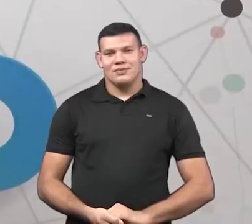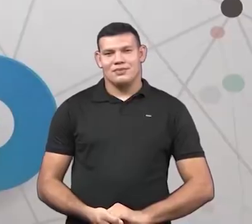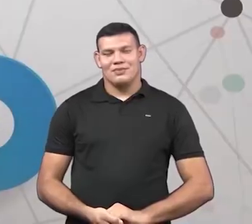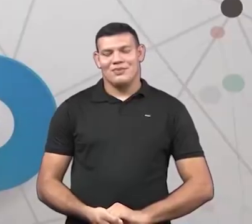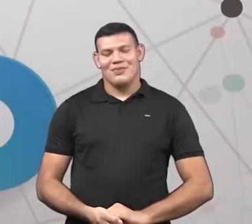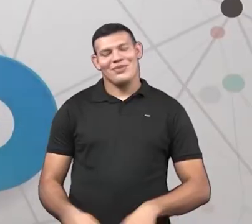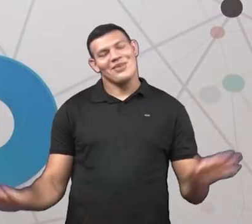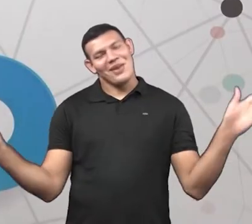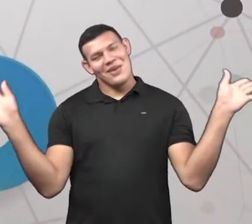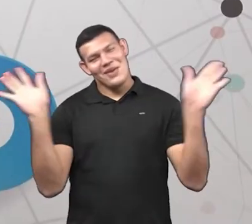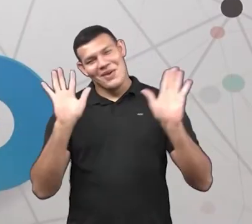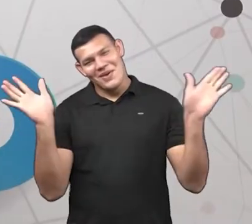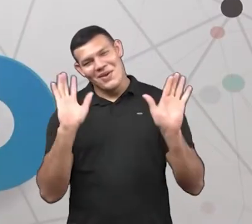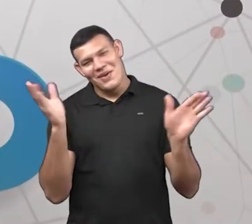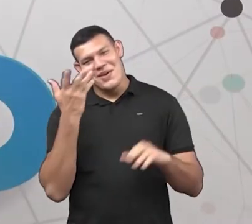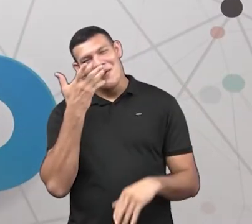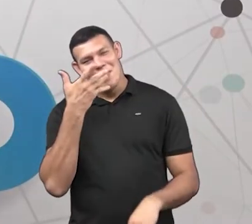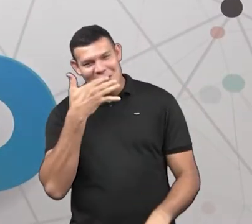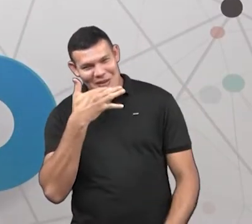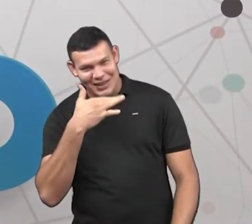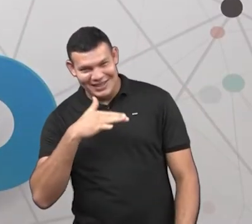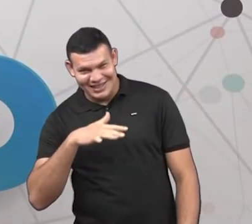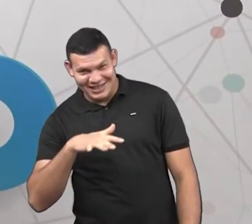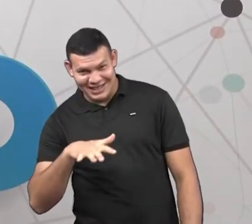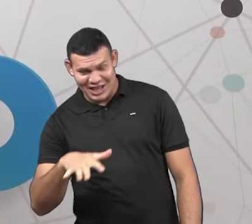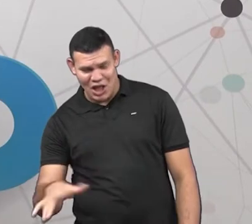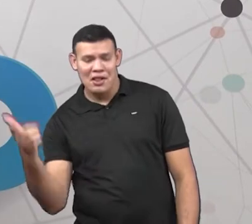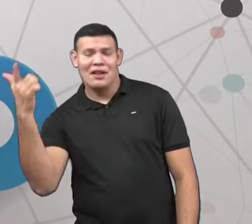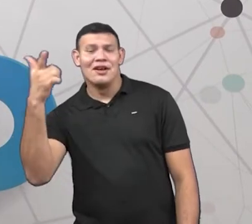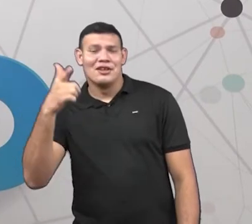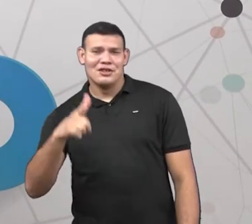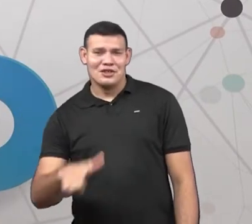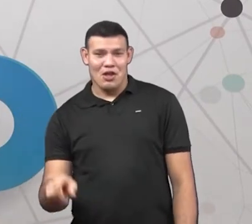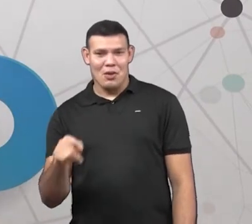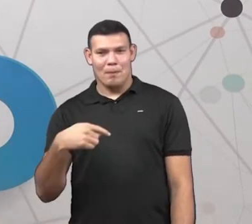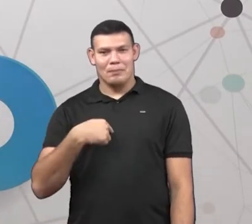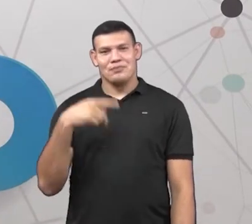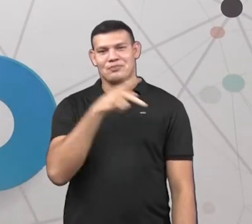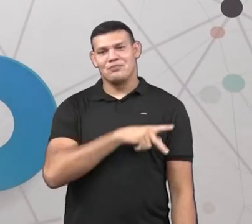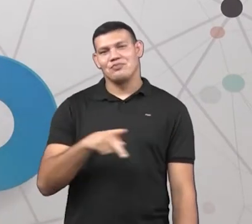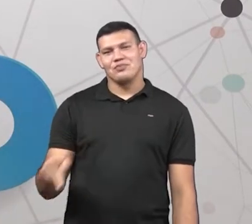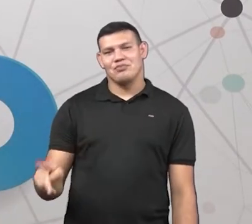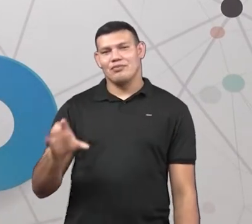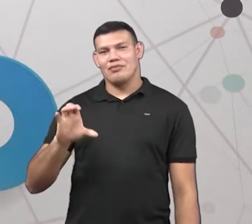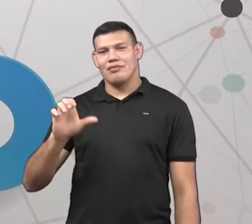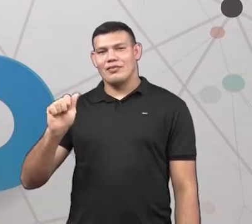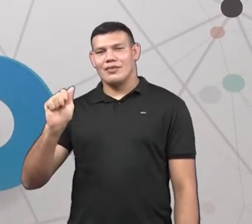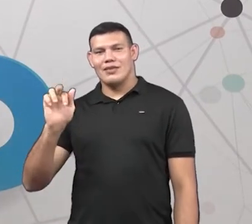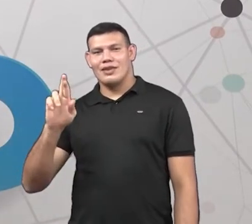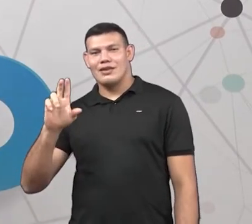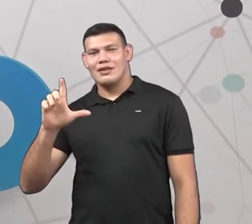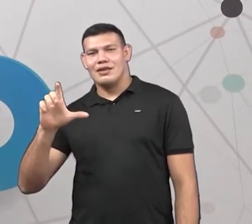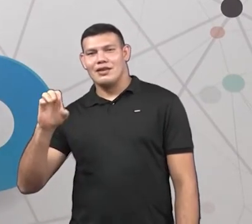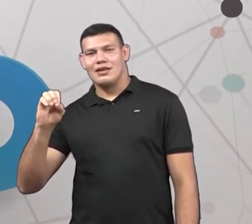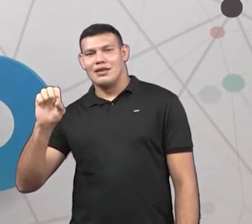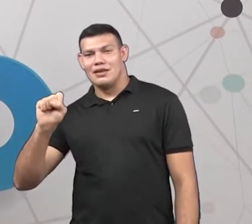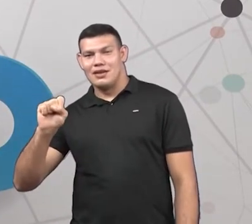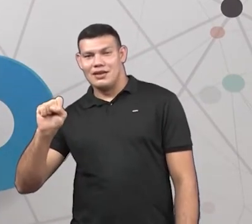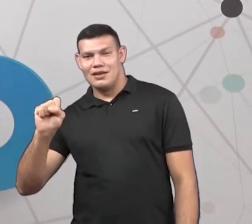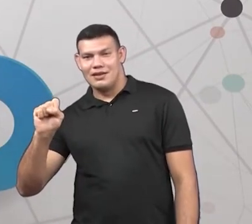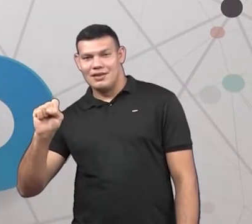Olá, crianças! Estamos aqui novamente com o professor Carlos Lima. Vamos continuar o nosso exercício?